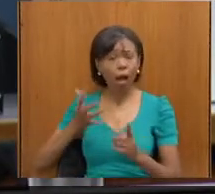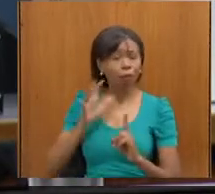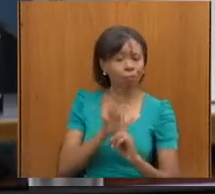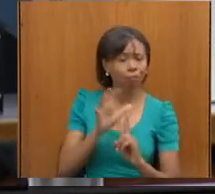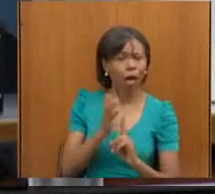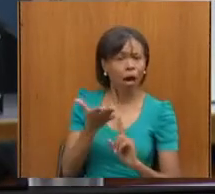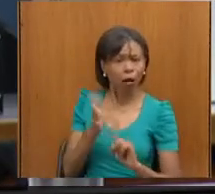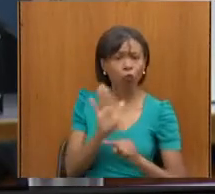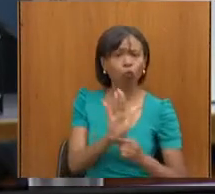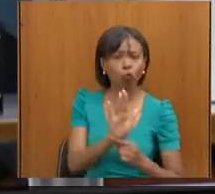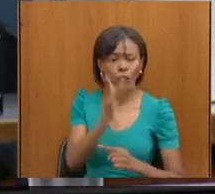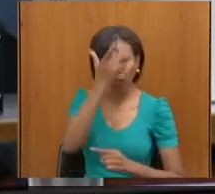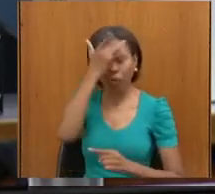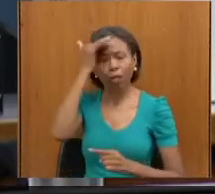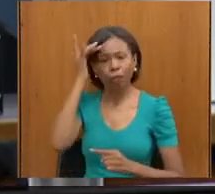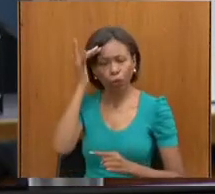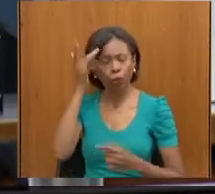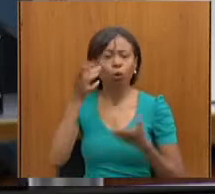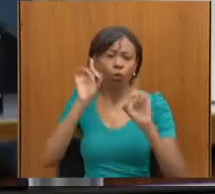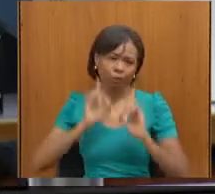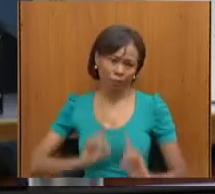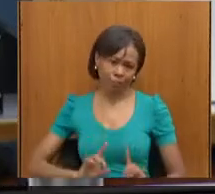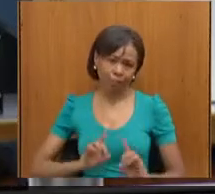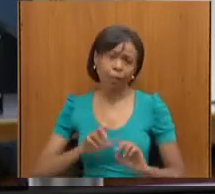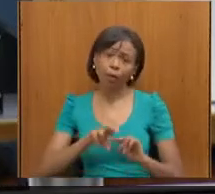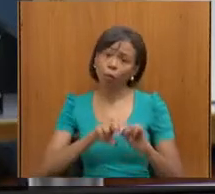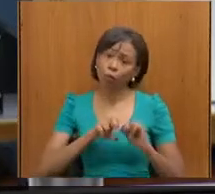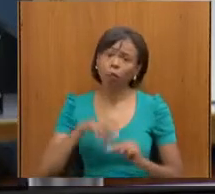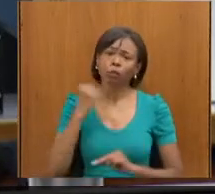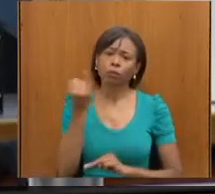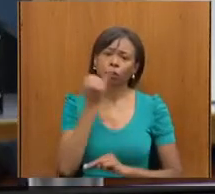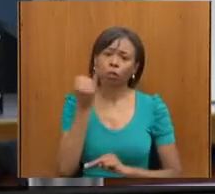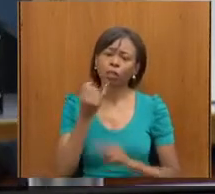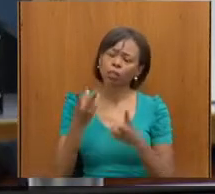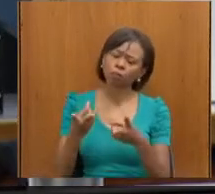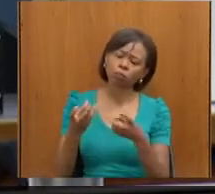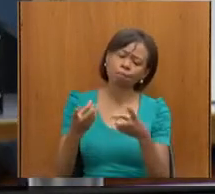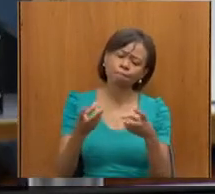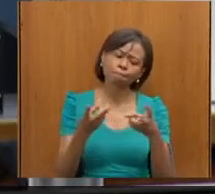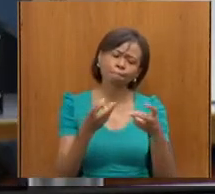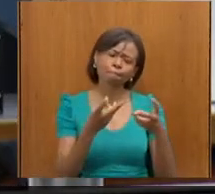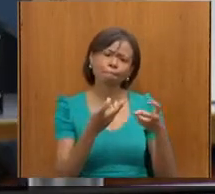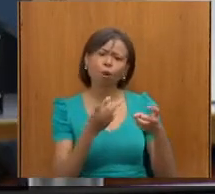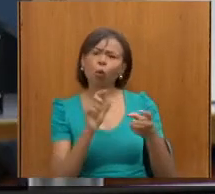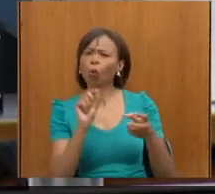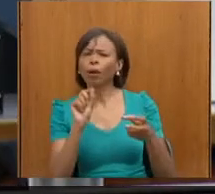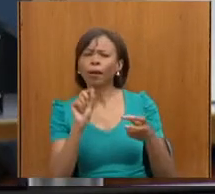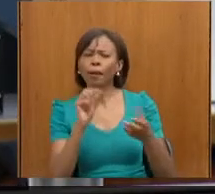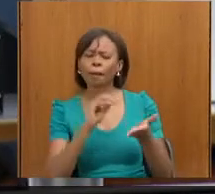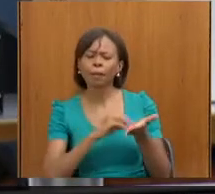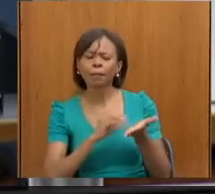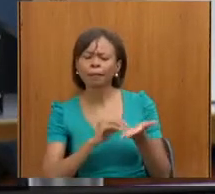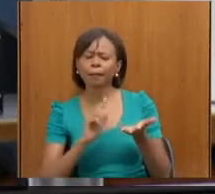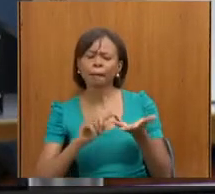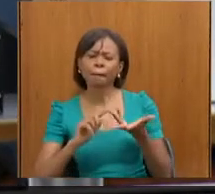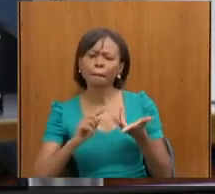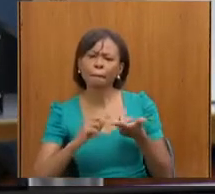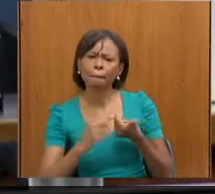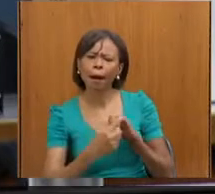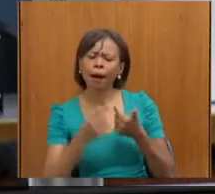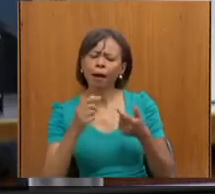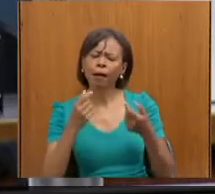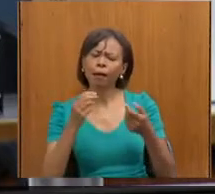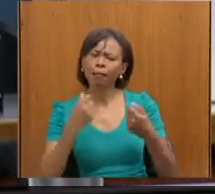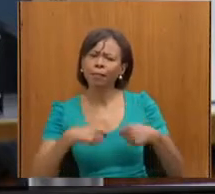das demandas da pessoa com deficiência. Então, é sempre importante a gente ouvir essas demandas para a gente, dentro da defensoria, tentar atuar de alguma forma